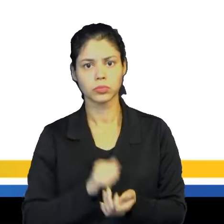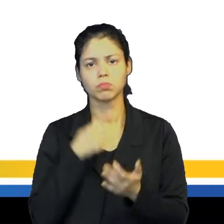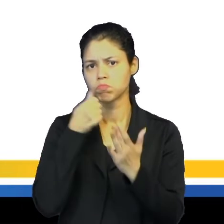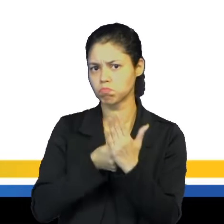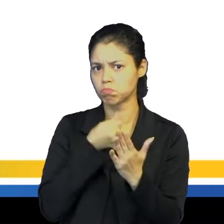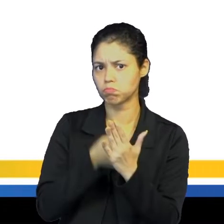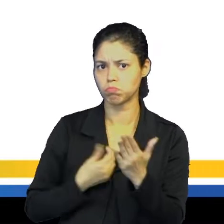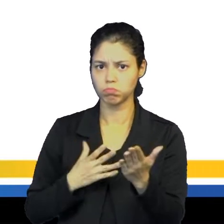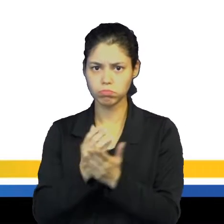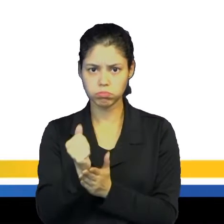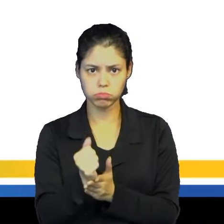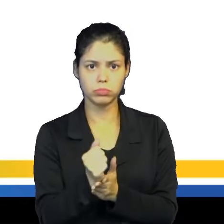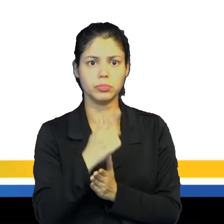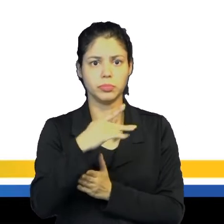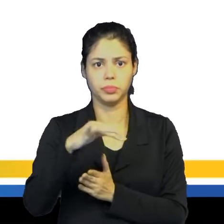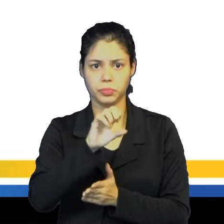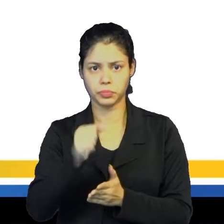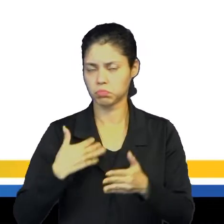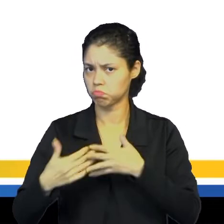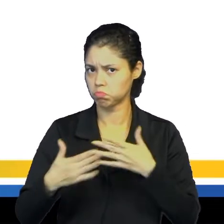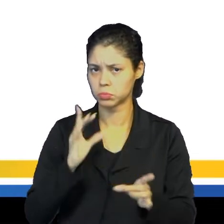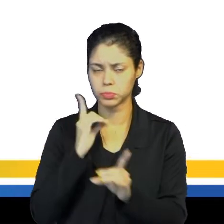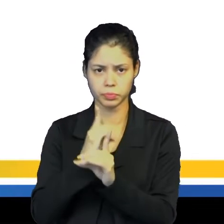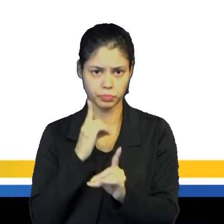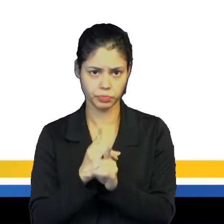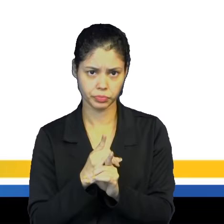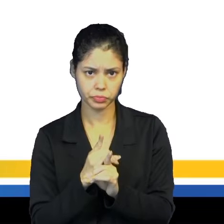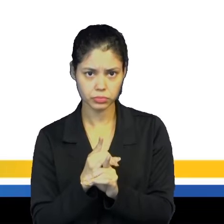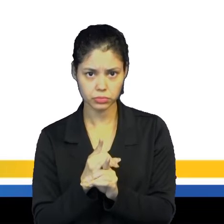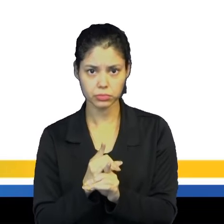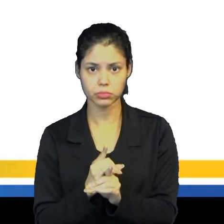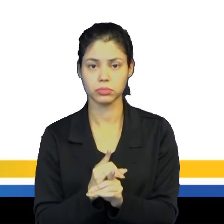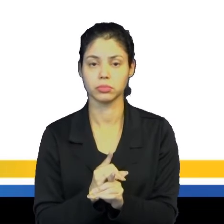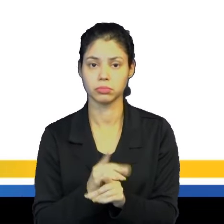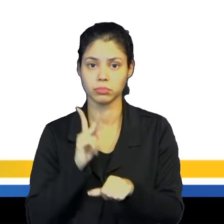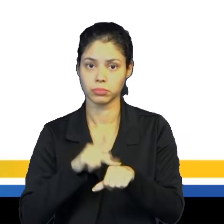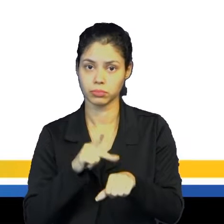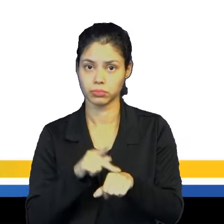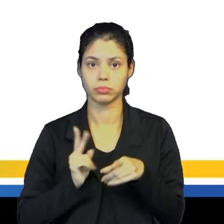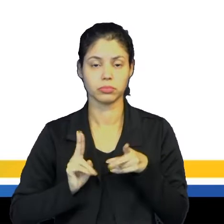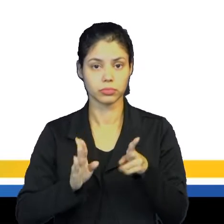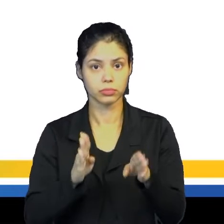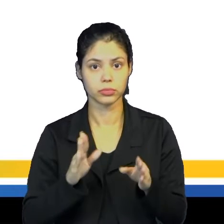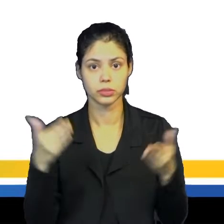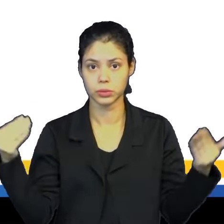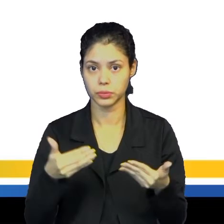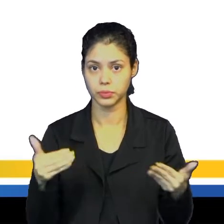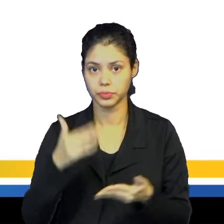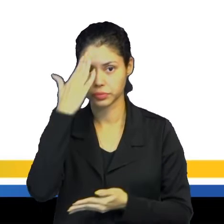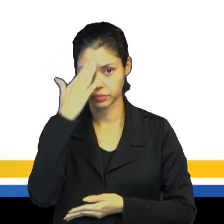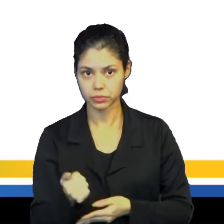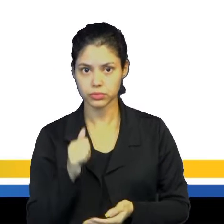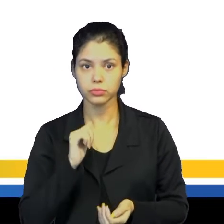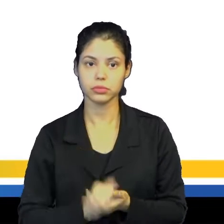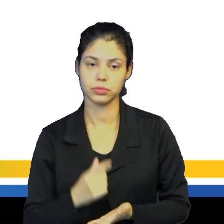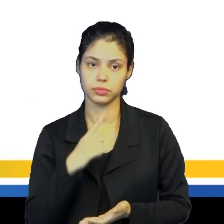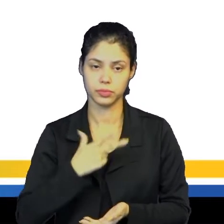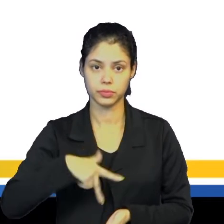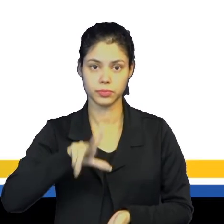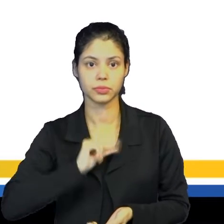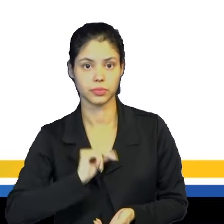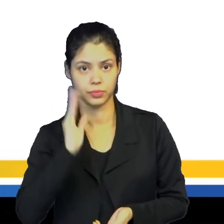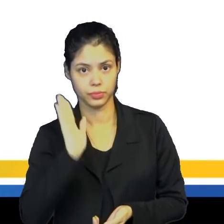com a obrigação de tomar posse de qualquer terra encontrada no meio do caminho. Hoje a gente já sabe que os portugueses já tinham